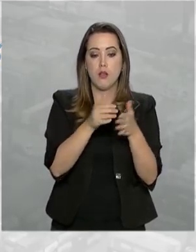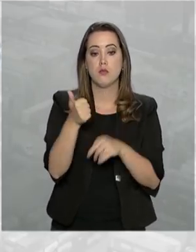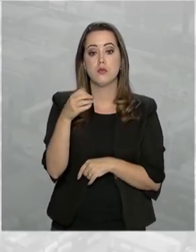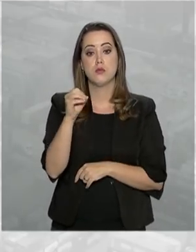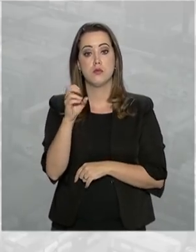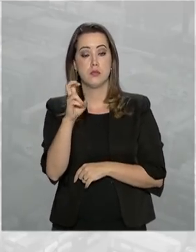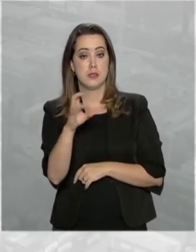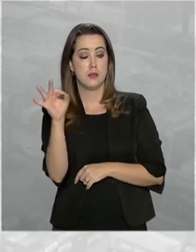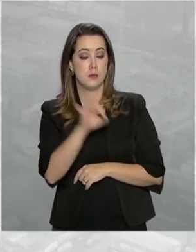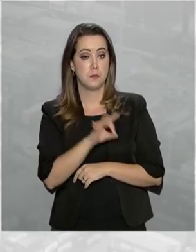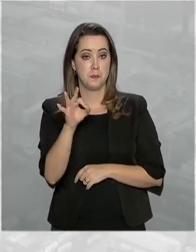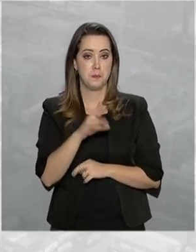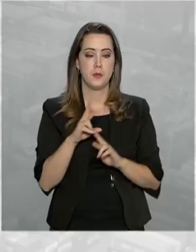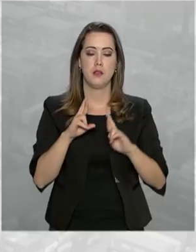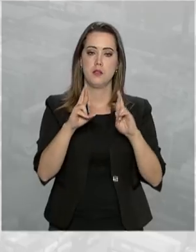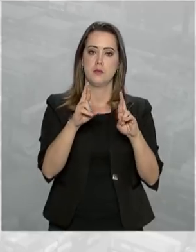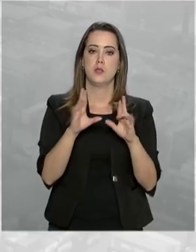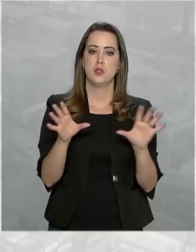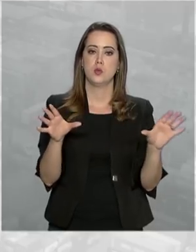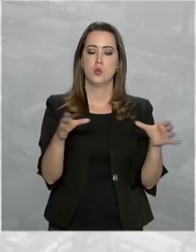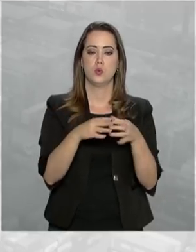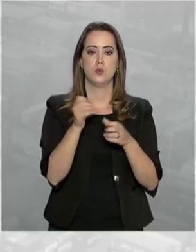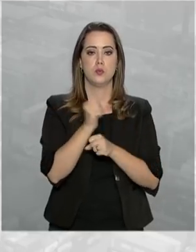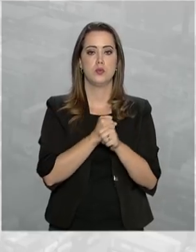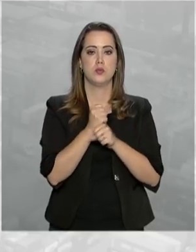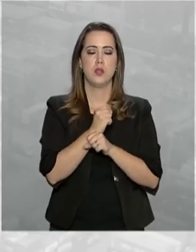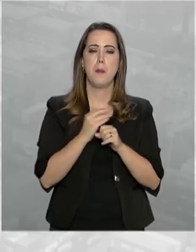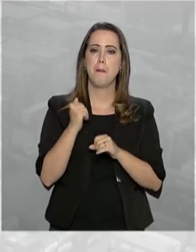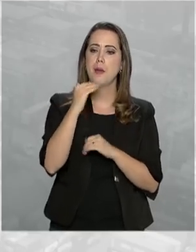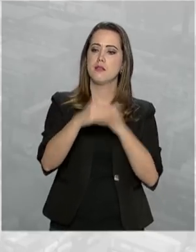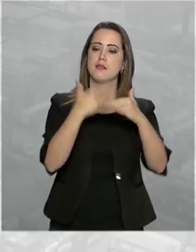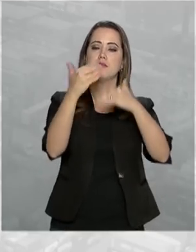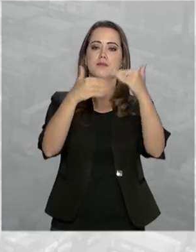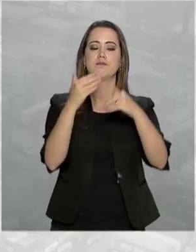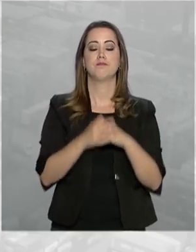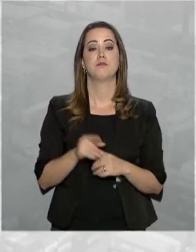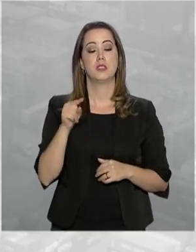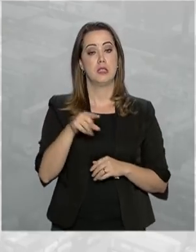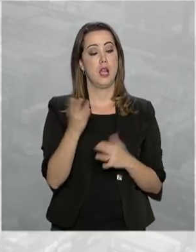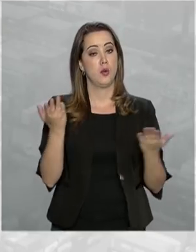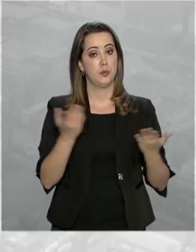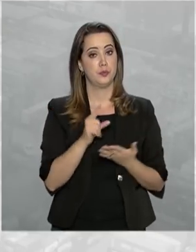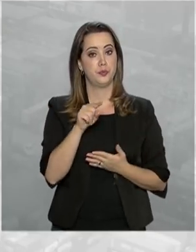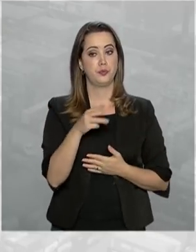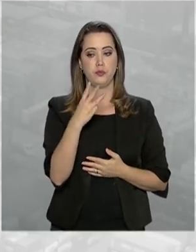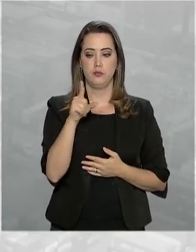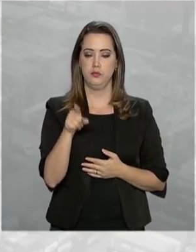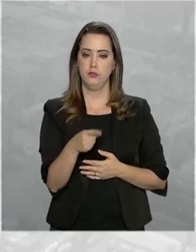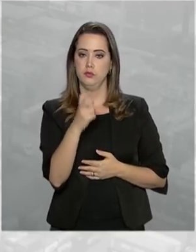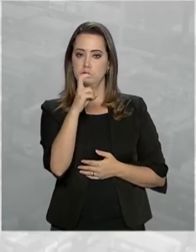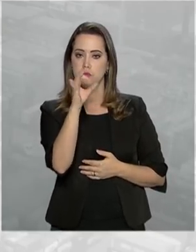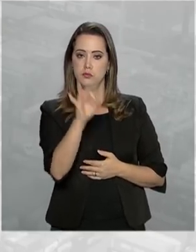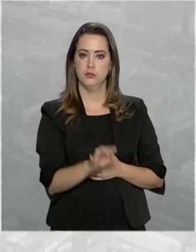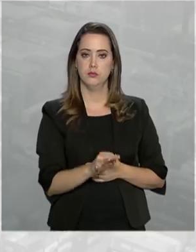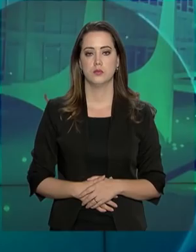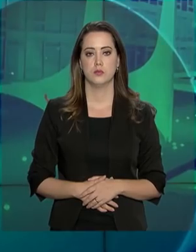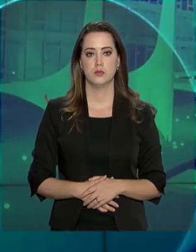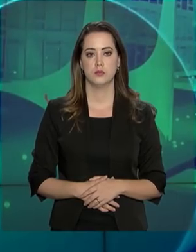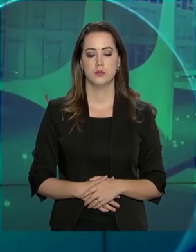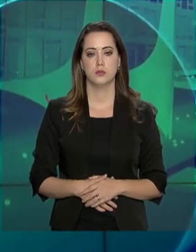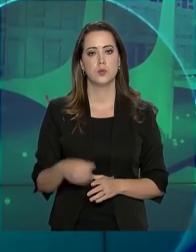E a expectativa do setor para este ano é de mais crescimento, desta vez de 3,5%.